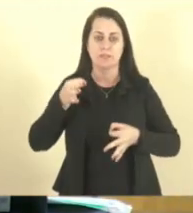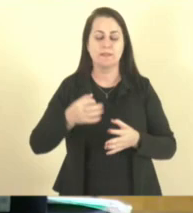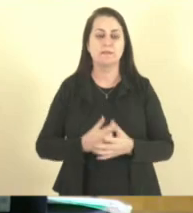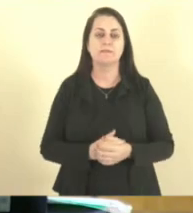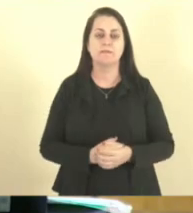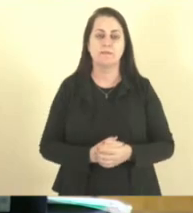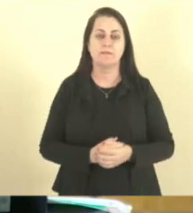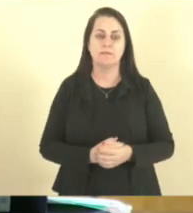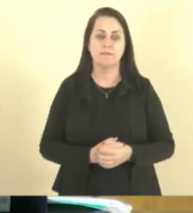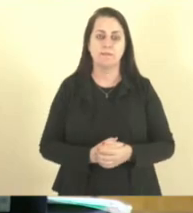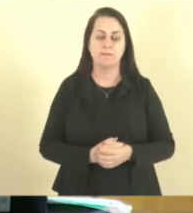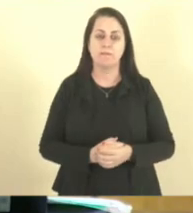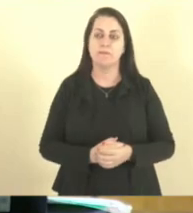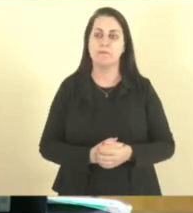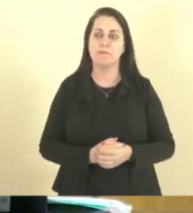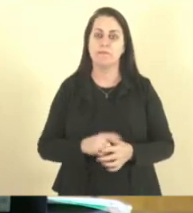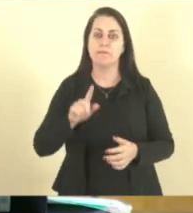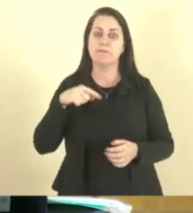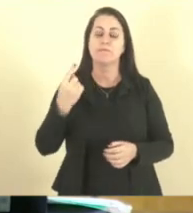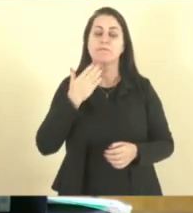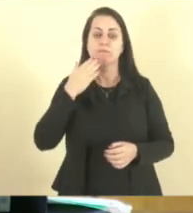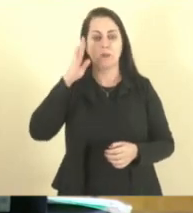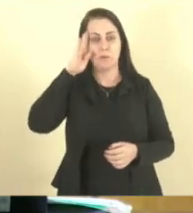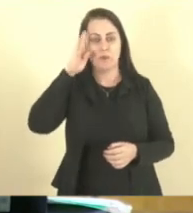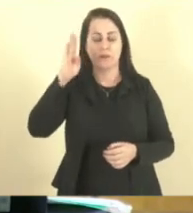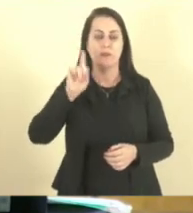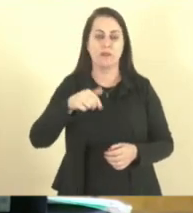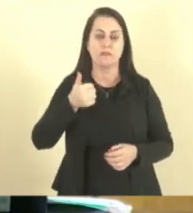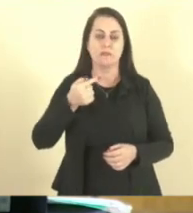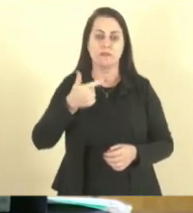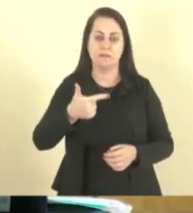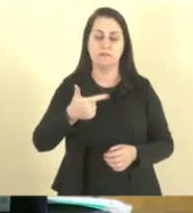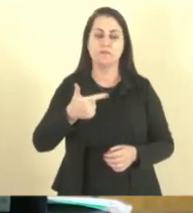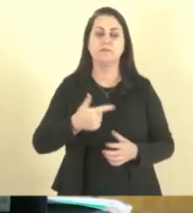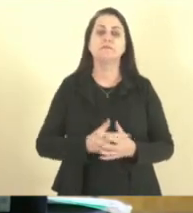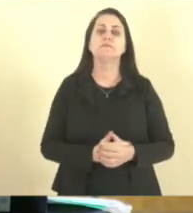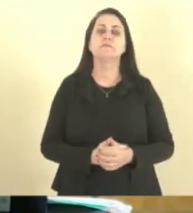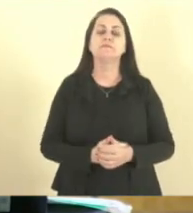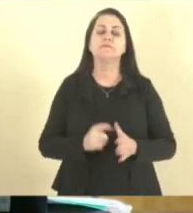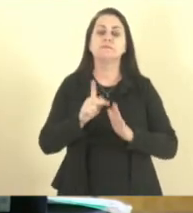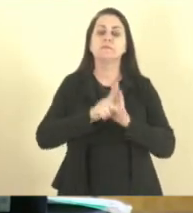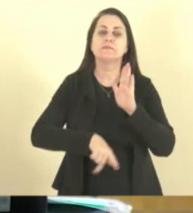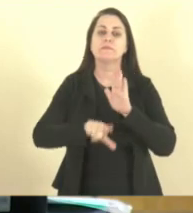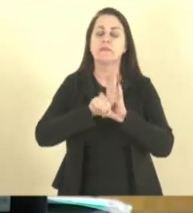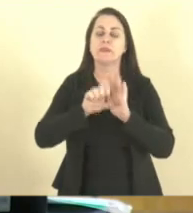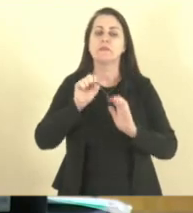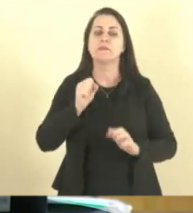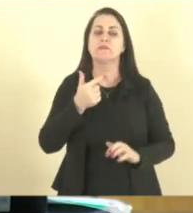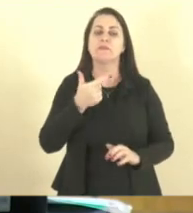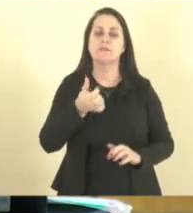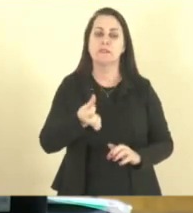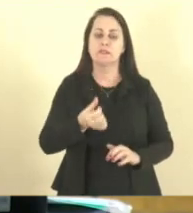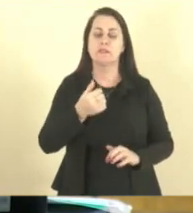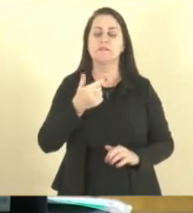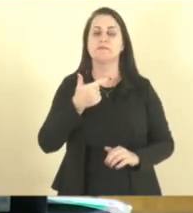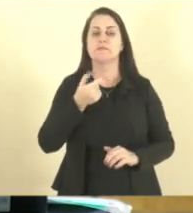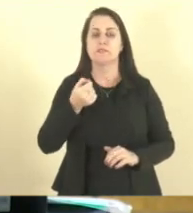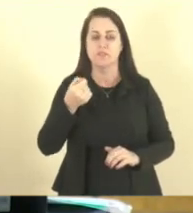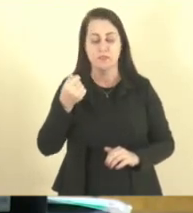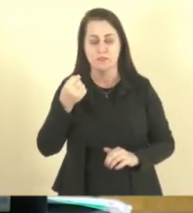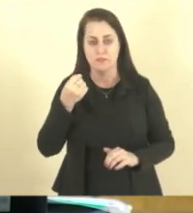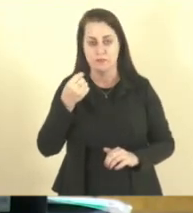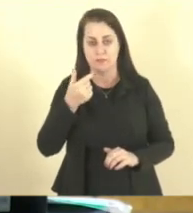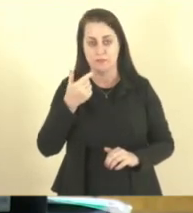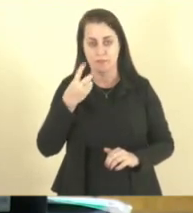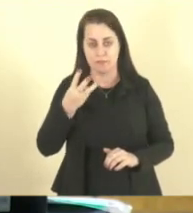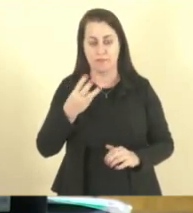O item da pauta. Outro pedido de prioridade é o 172 da pauta, que é o projeto de lei 826 de 23. Deputado